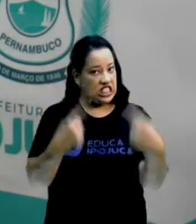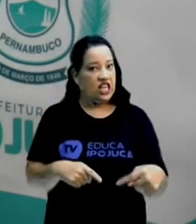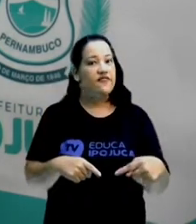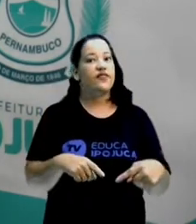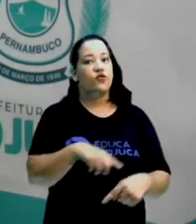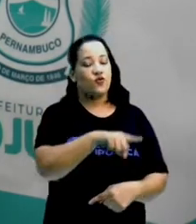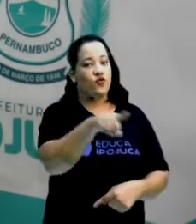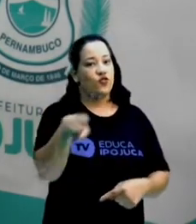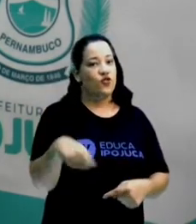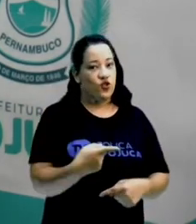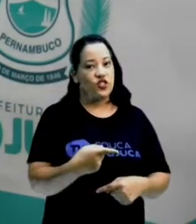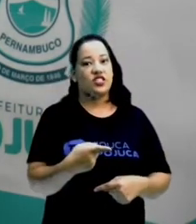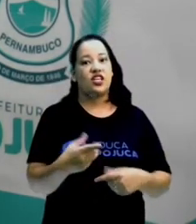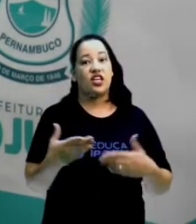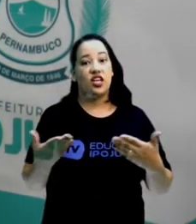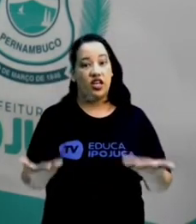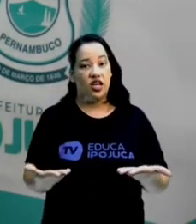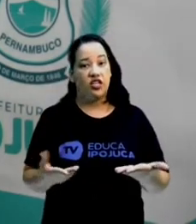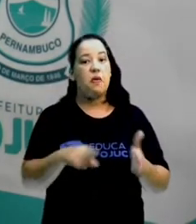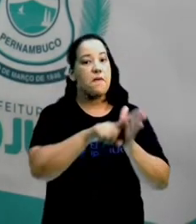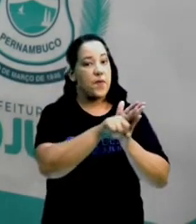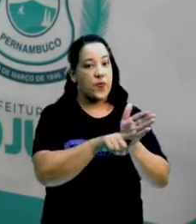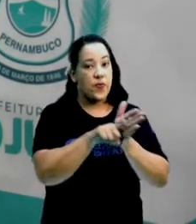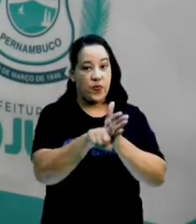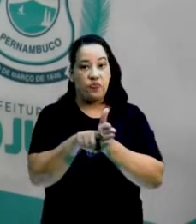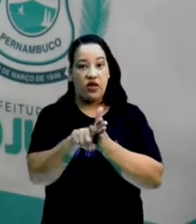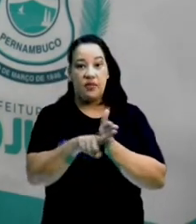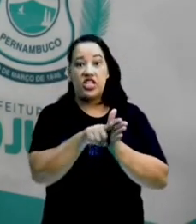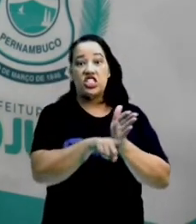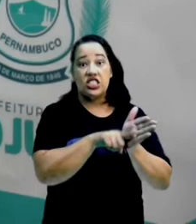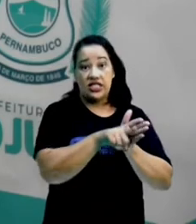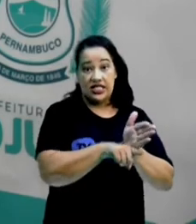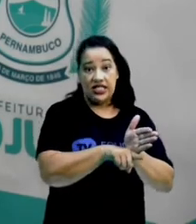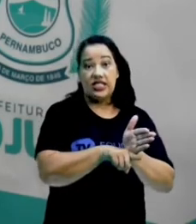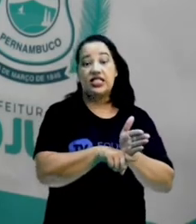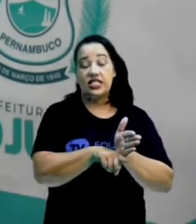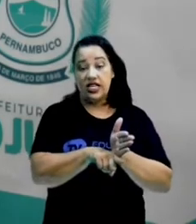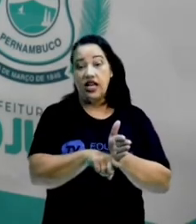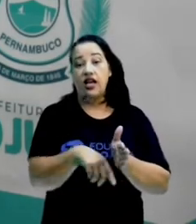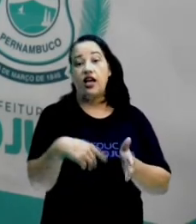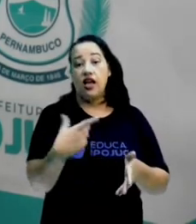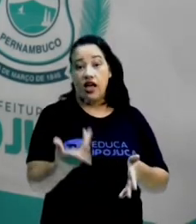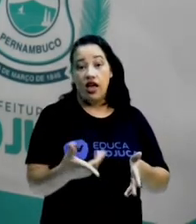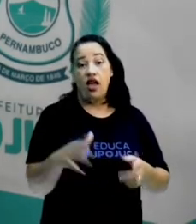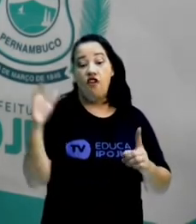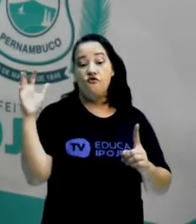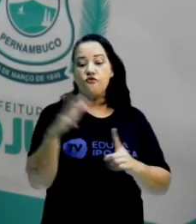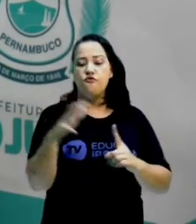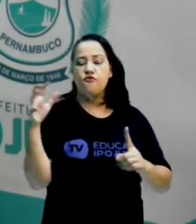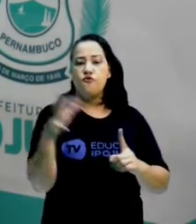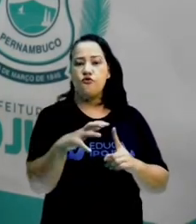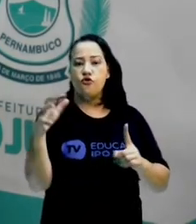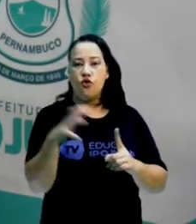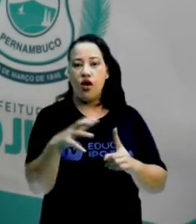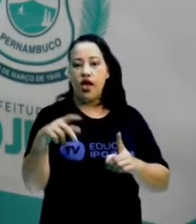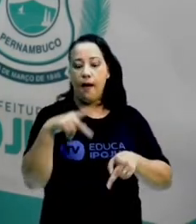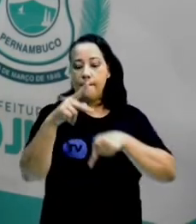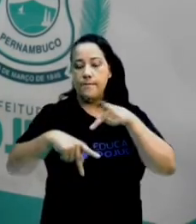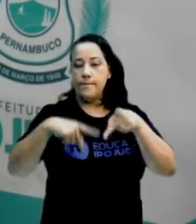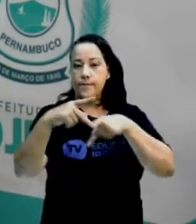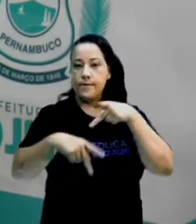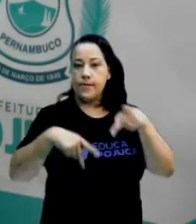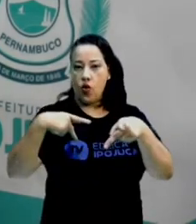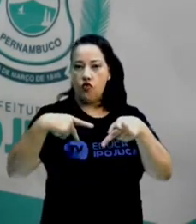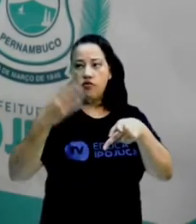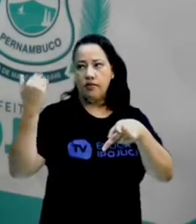para que vocês pesquisem sobre quais as influências que esses povos